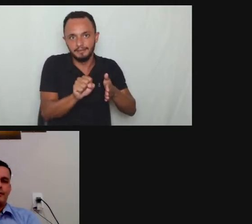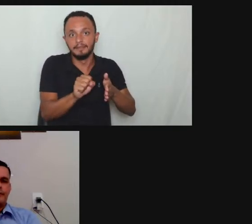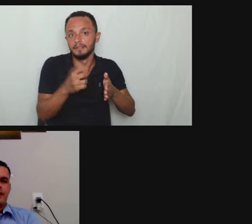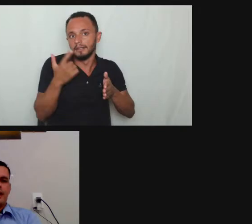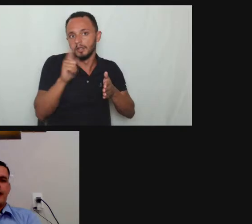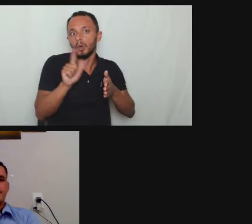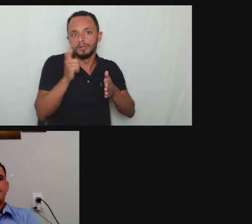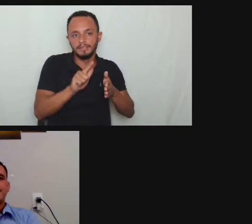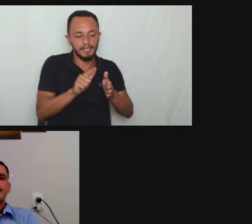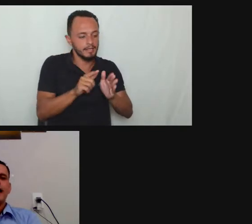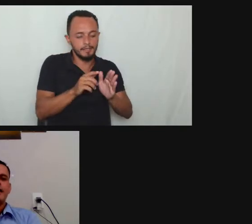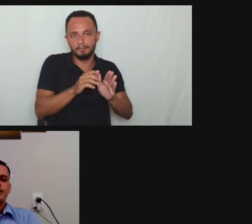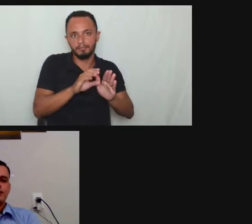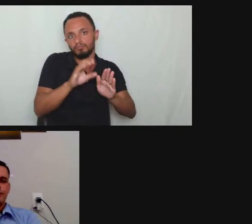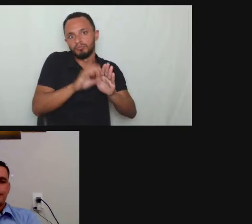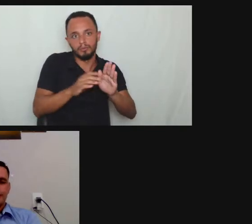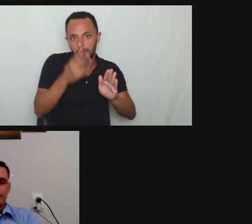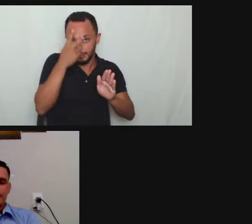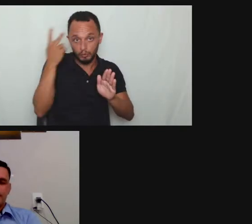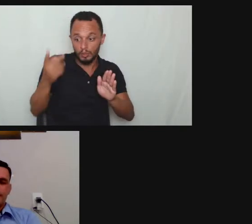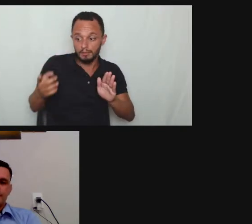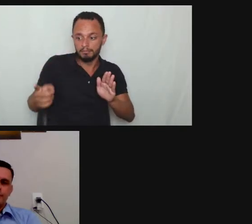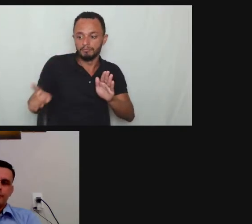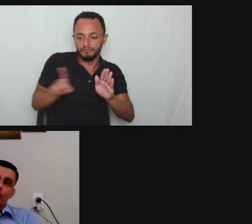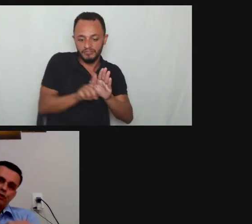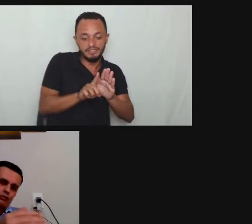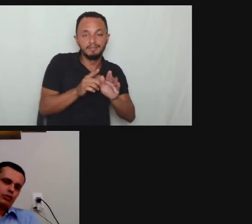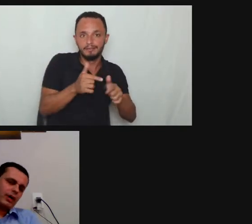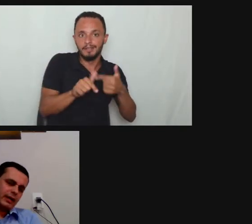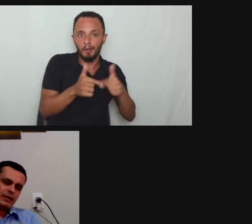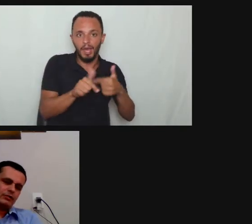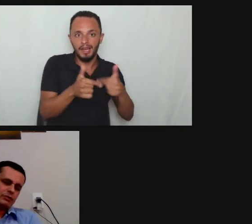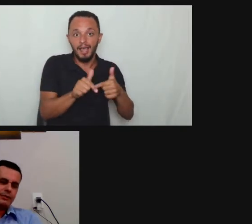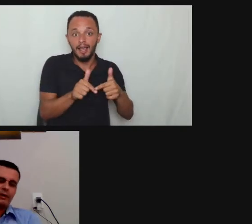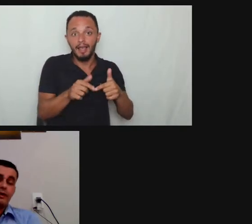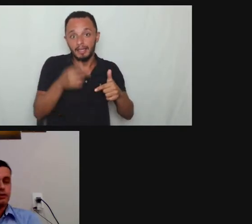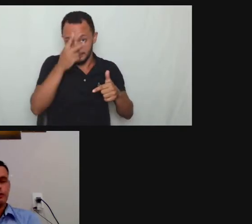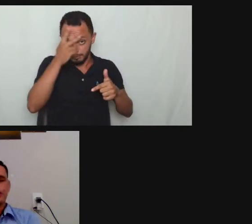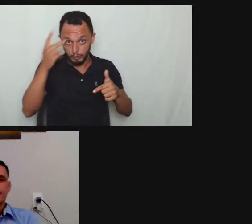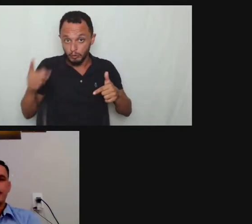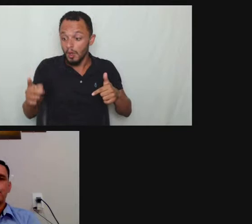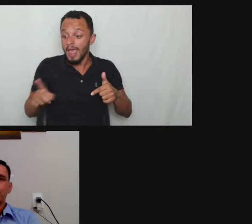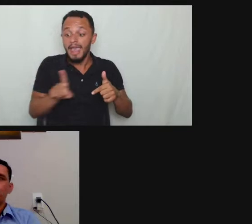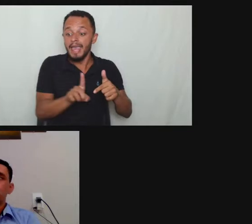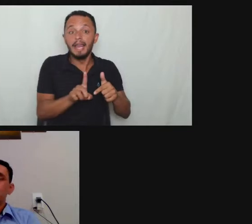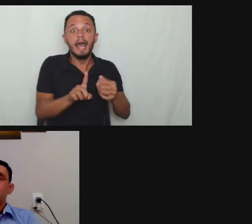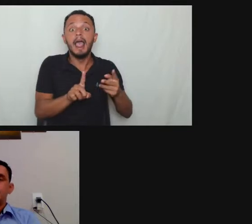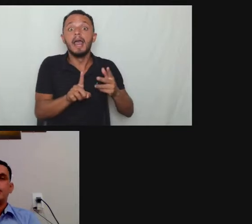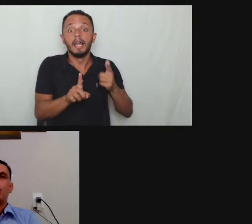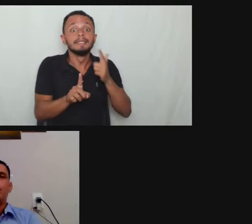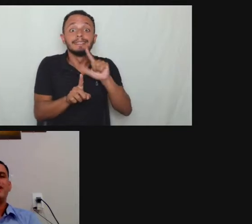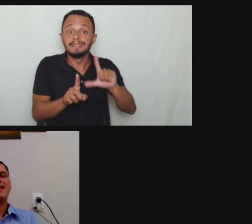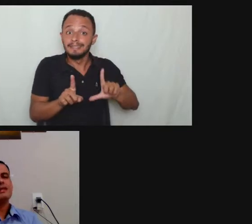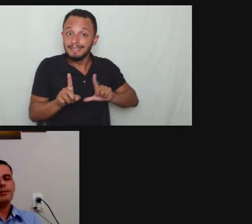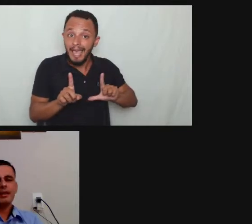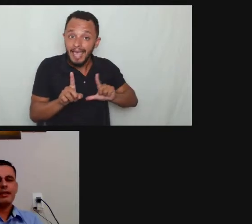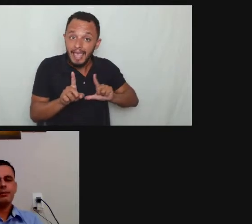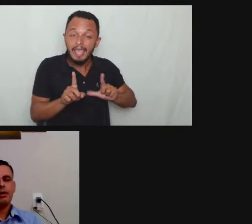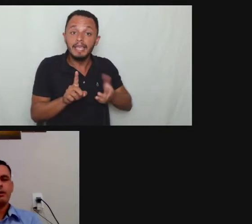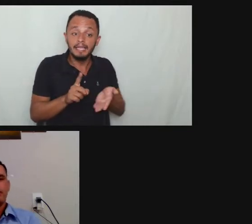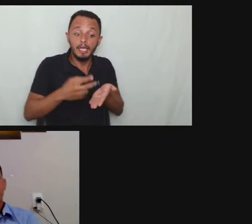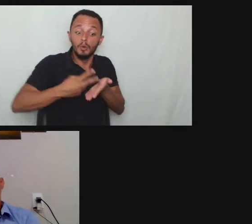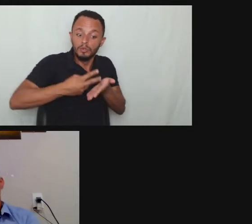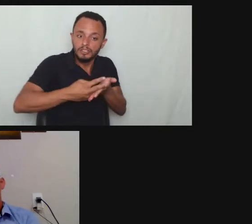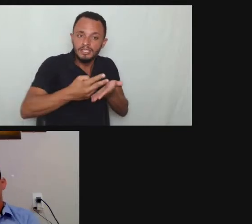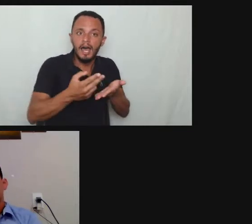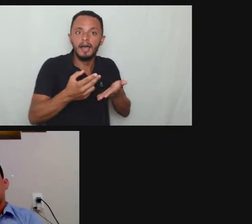a a estabilidade e eu vou tocar nesse assunto mais para frente né tô adiantando um pouco e não poder ser